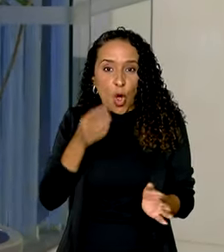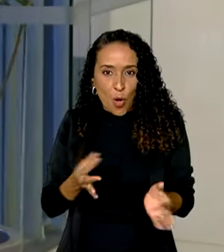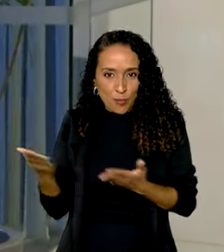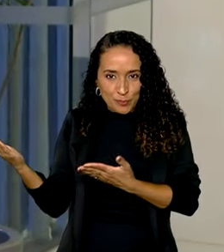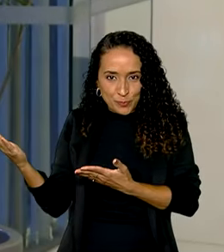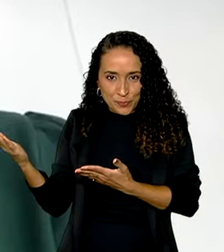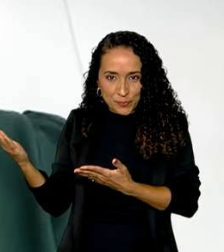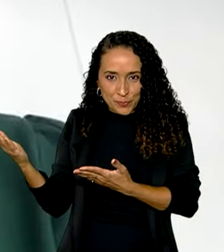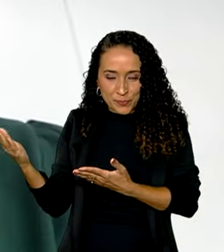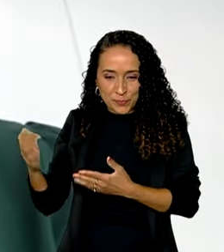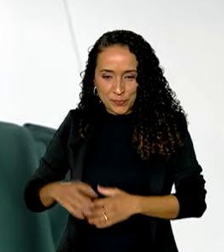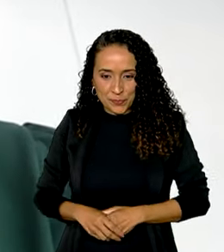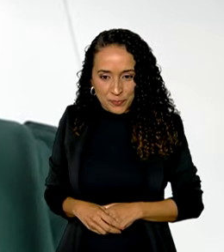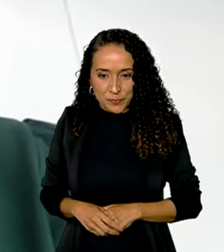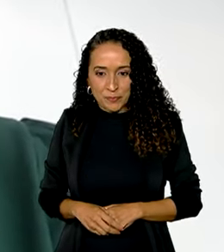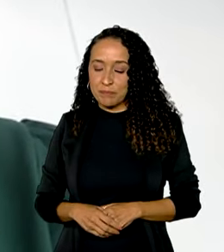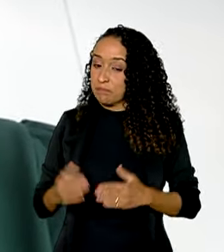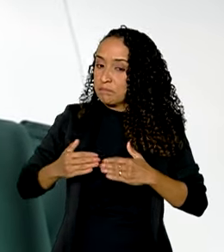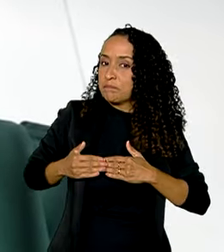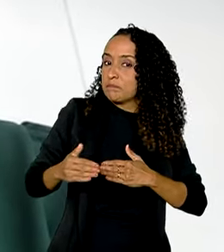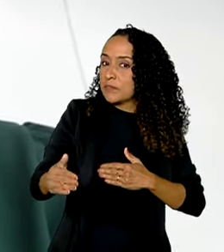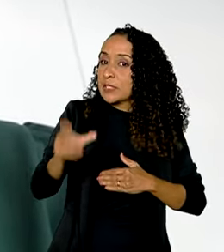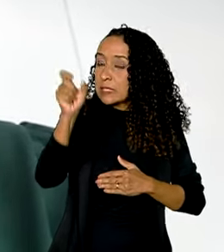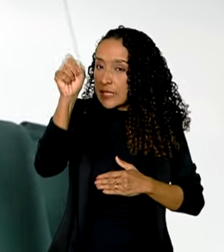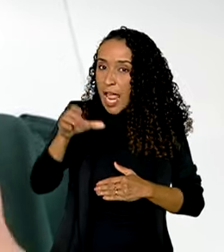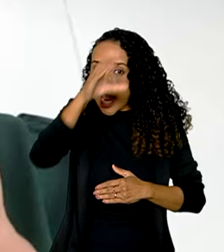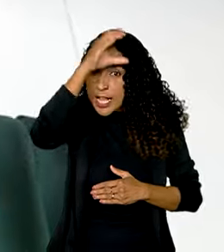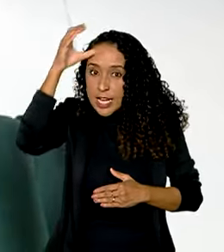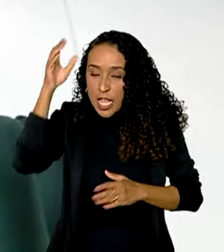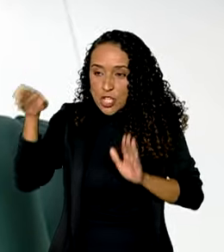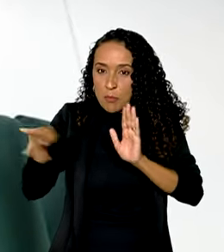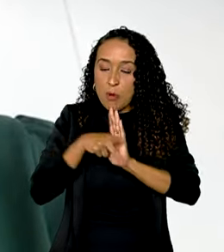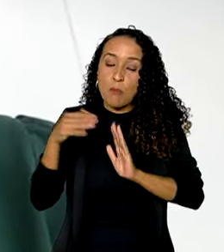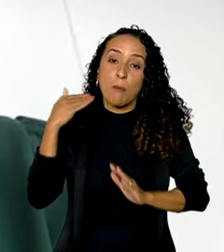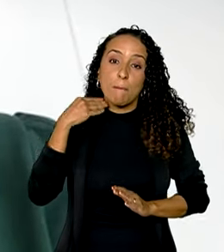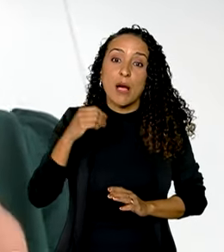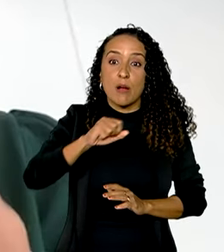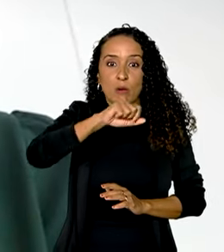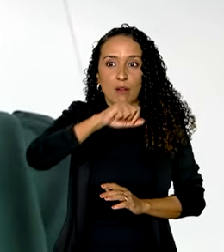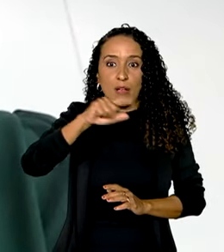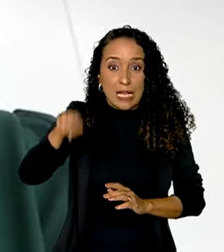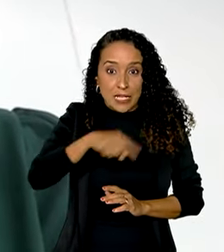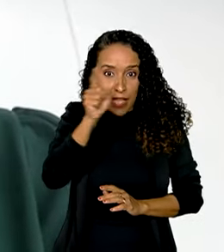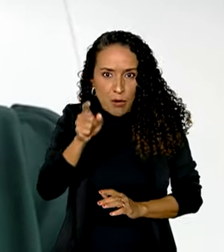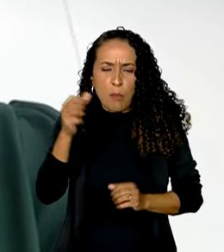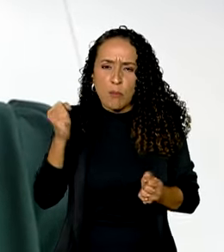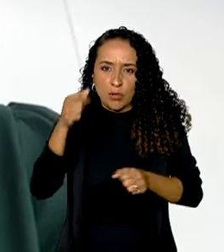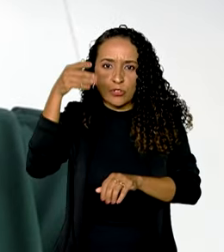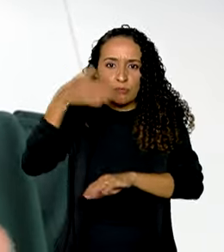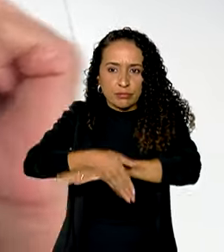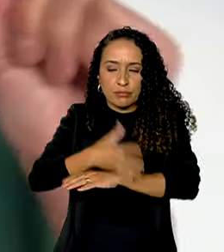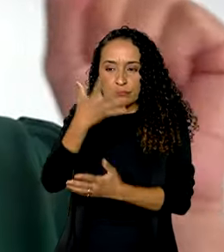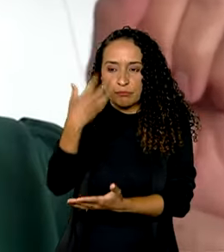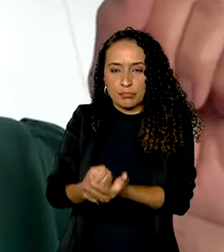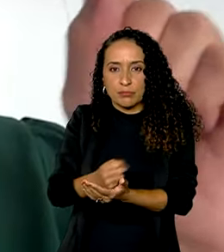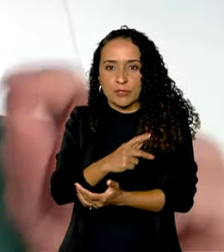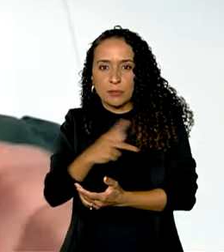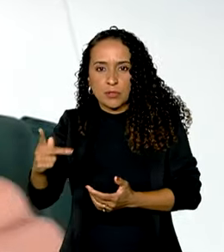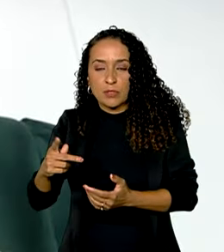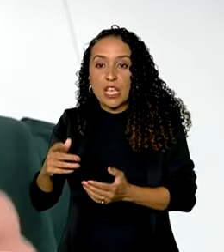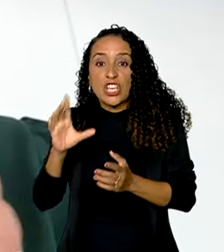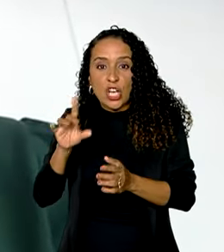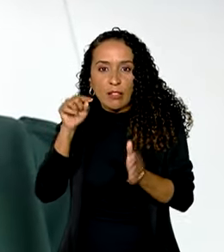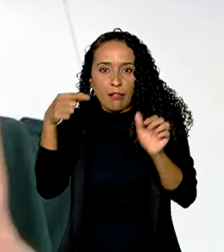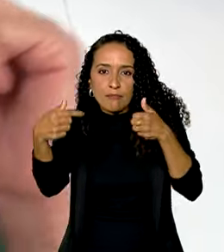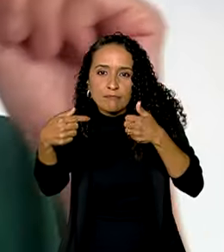olhada. A partir de hoje, quem é cliente do Itaú pode entrar no aplicativo do Itaú e vai ver lá uma opção para seguir para o Desenrola